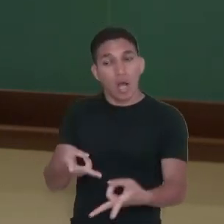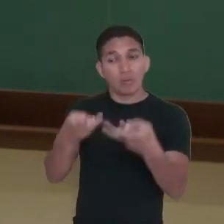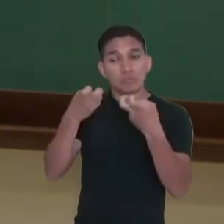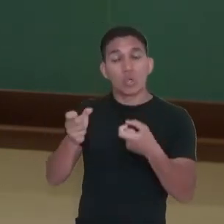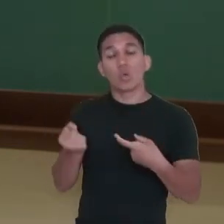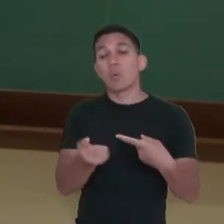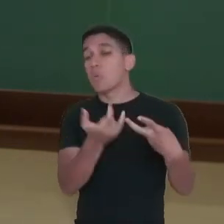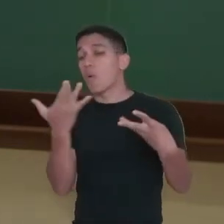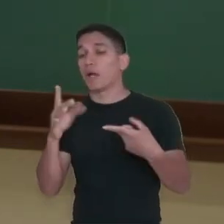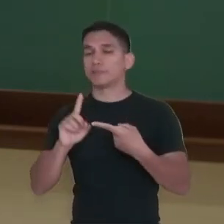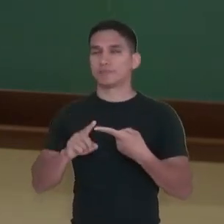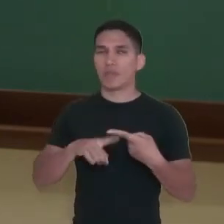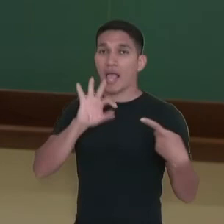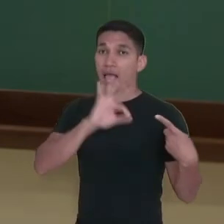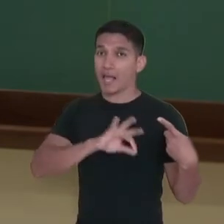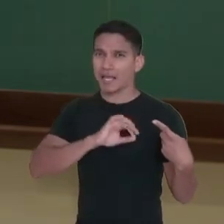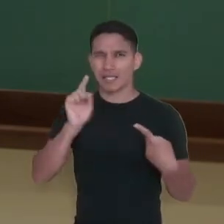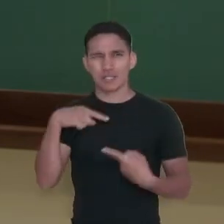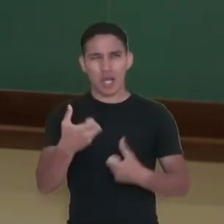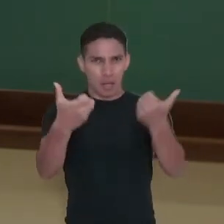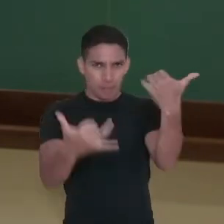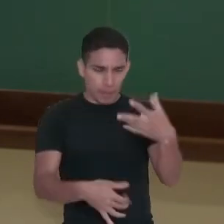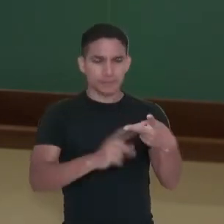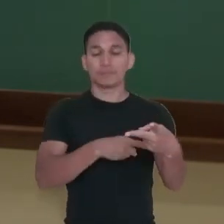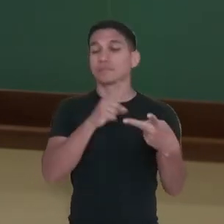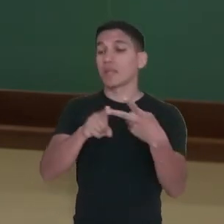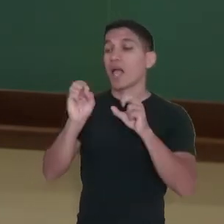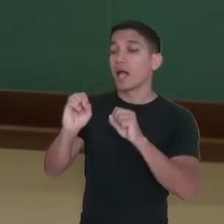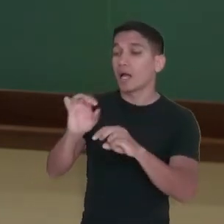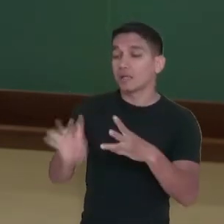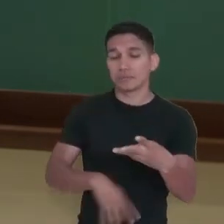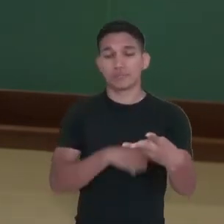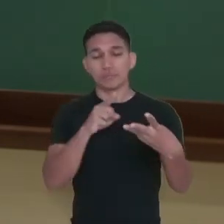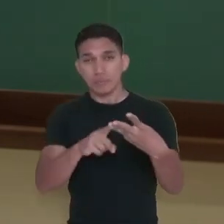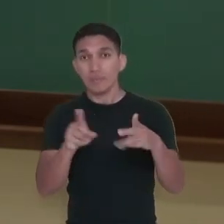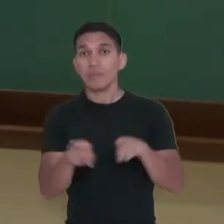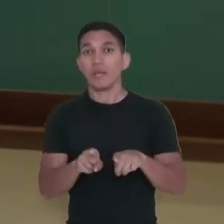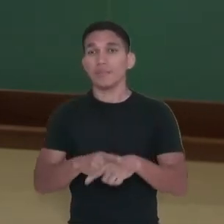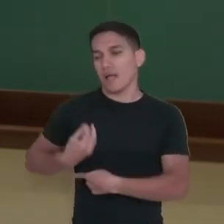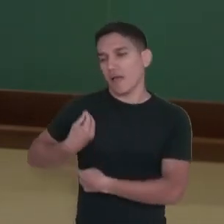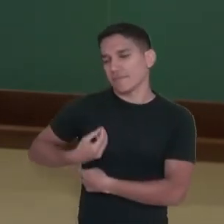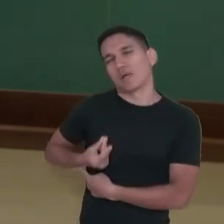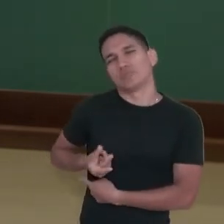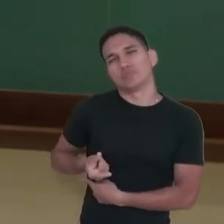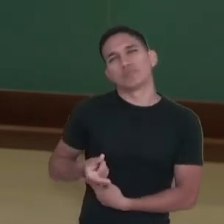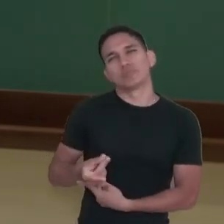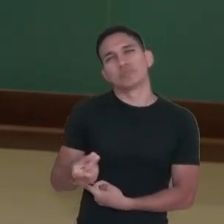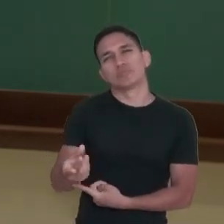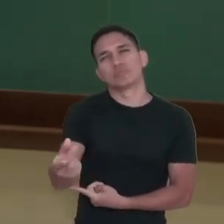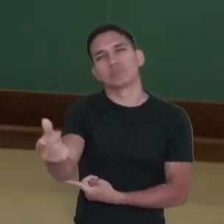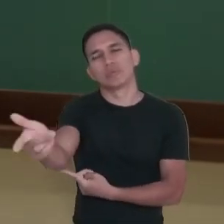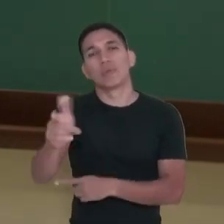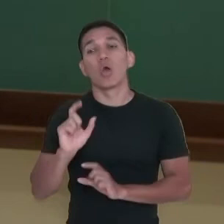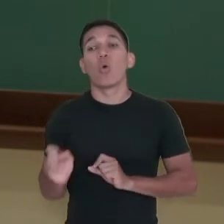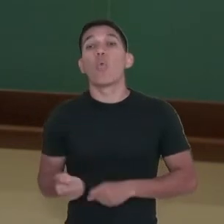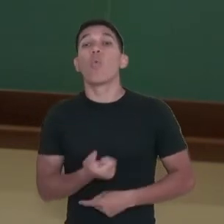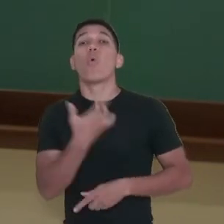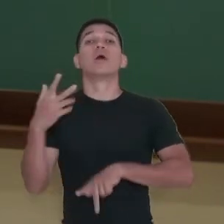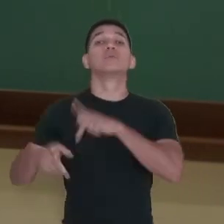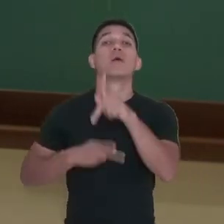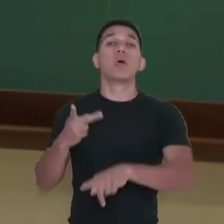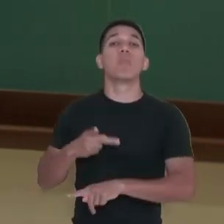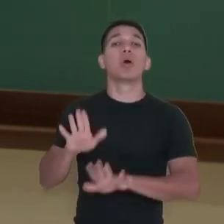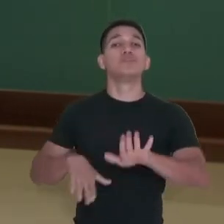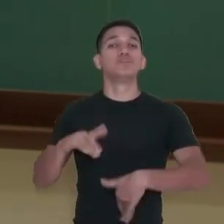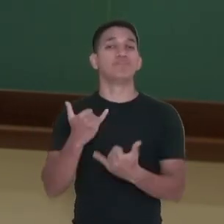a renda que nós falamos, a educação e a longevidade, ou seja, o quanto aquela população vive